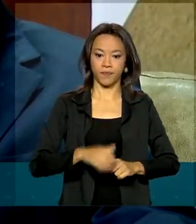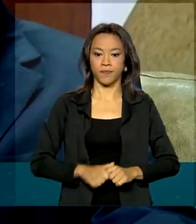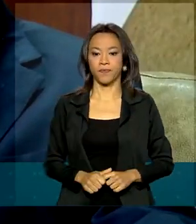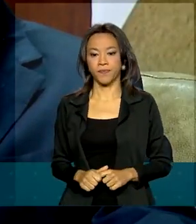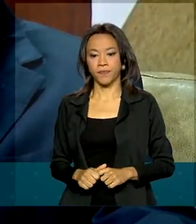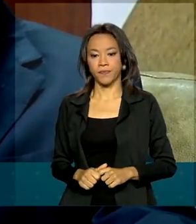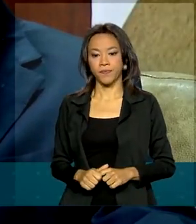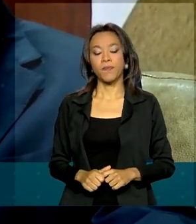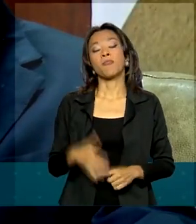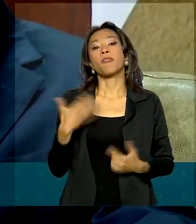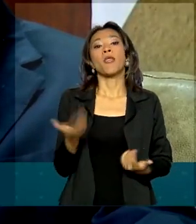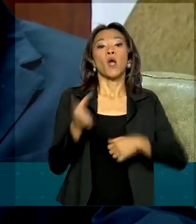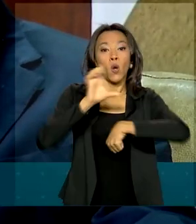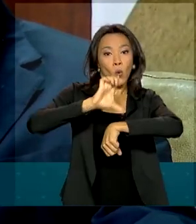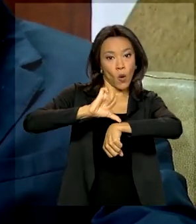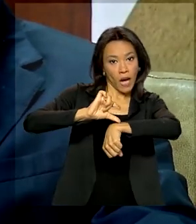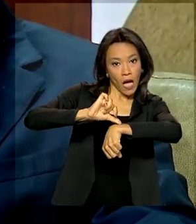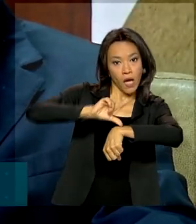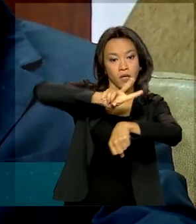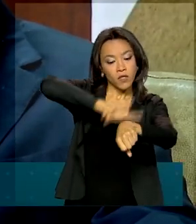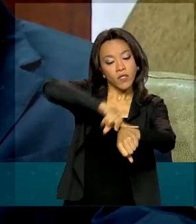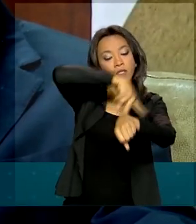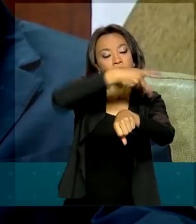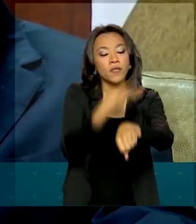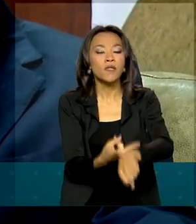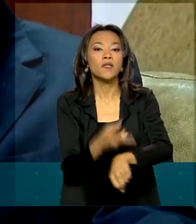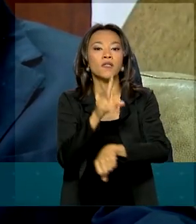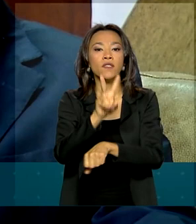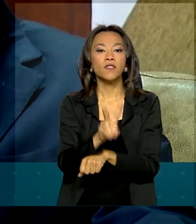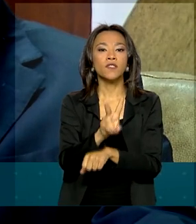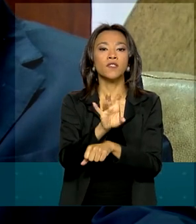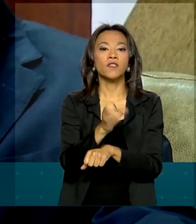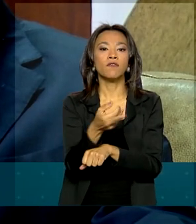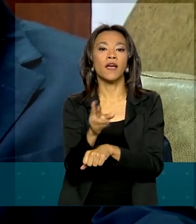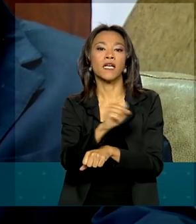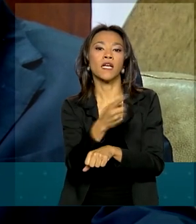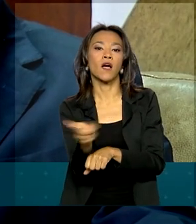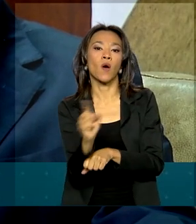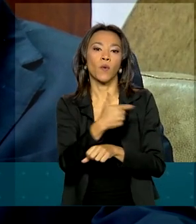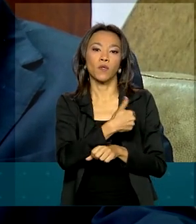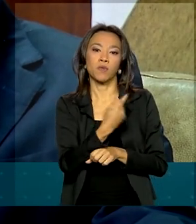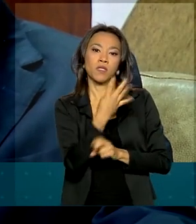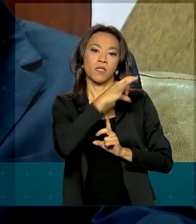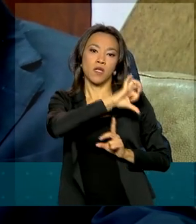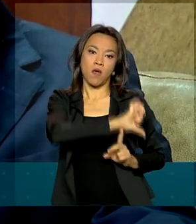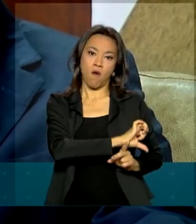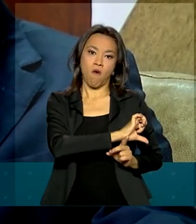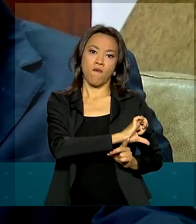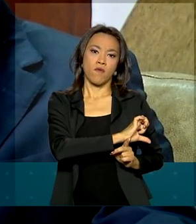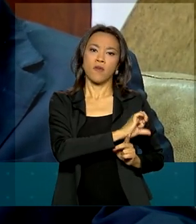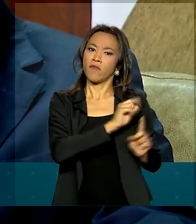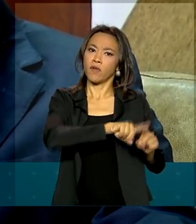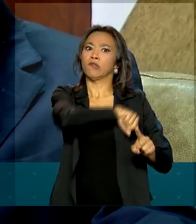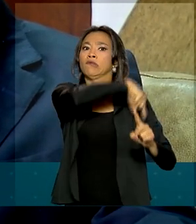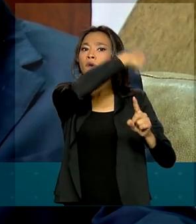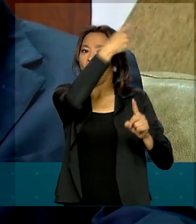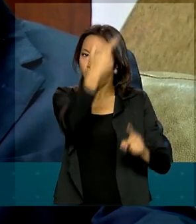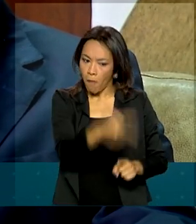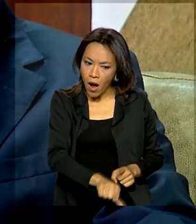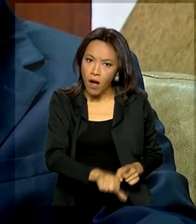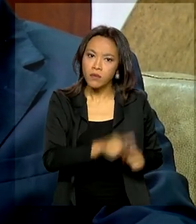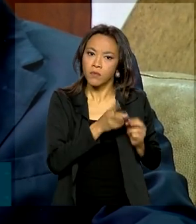Quando o horário de verão em 2019 não foi renovado, vamos assim dizer,